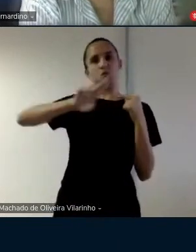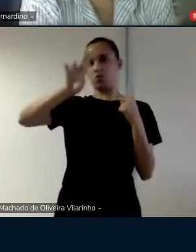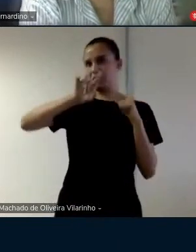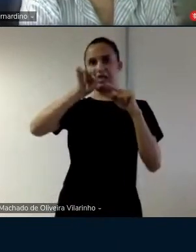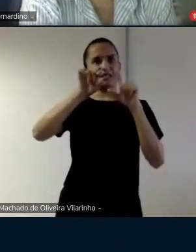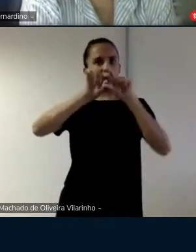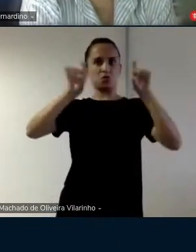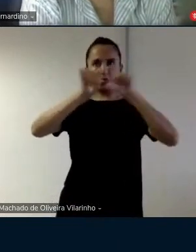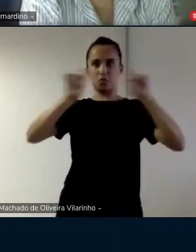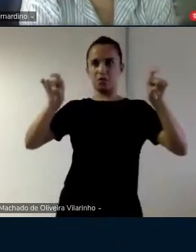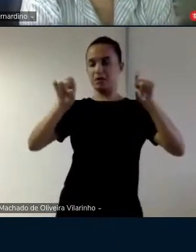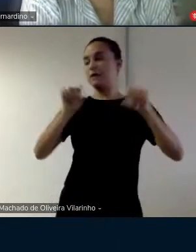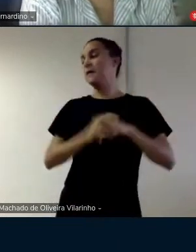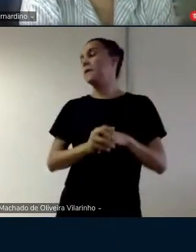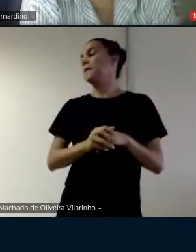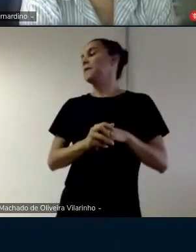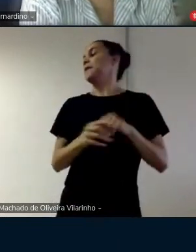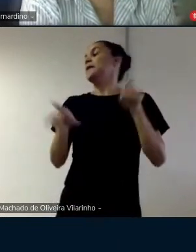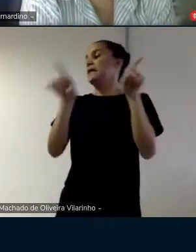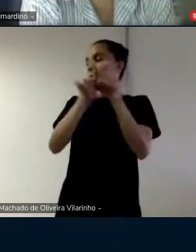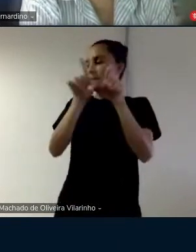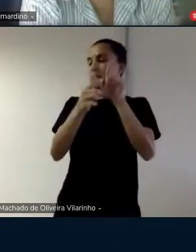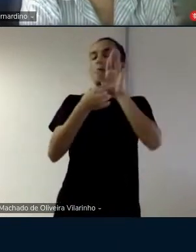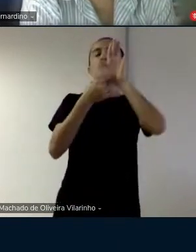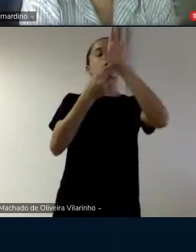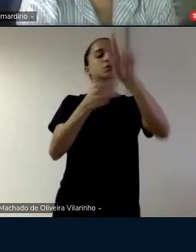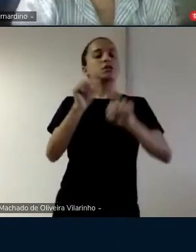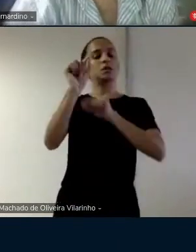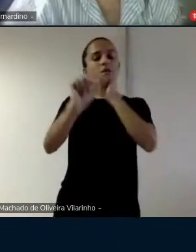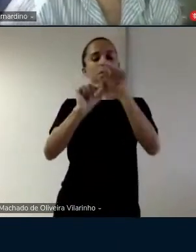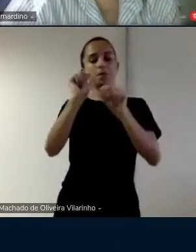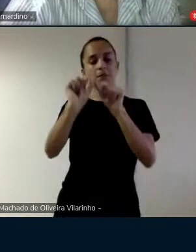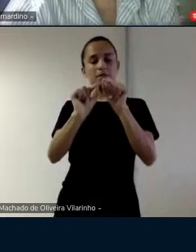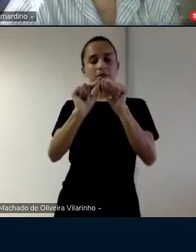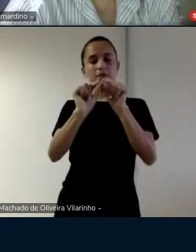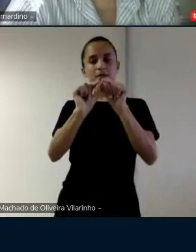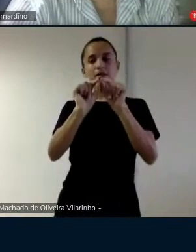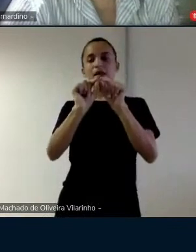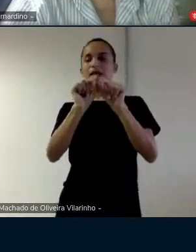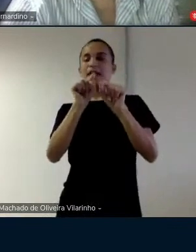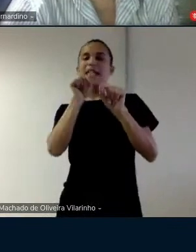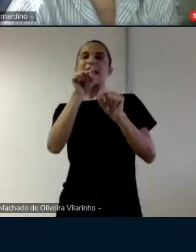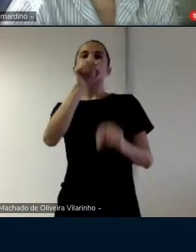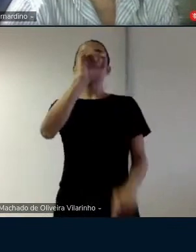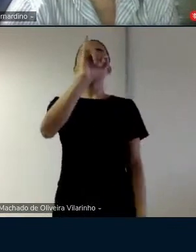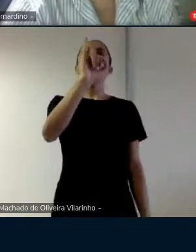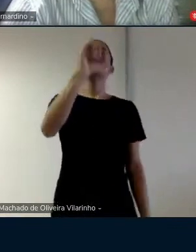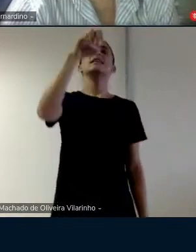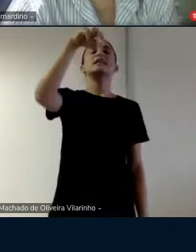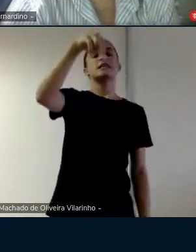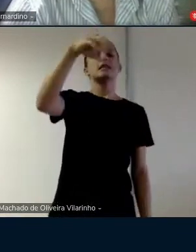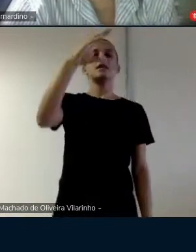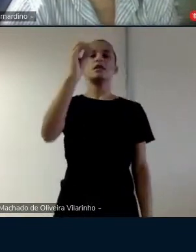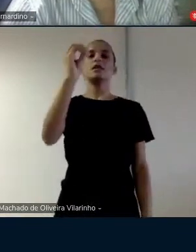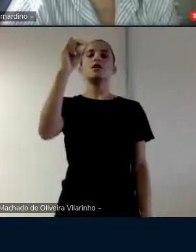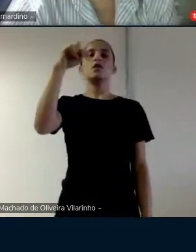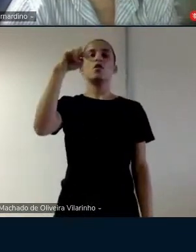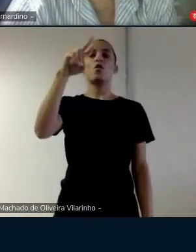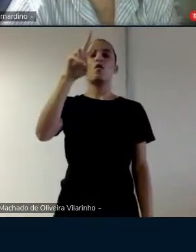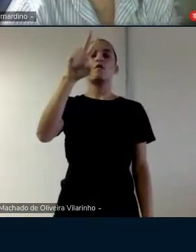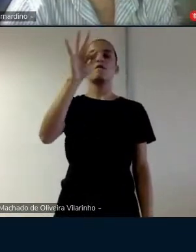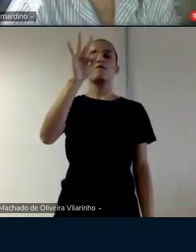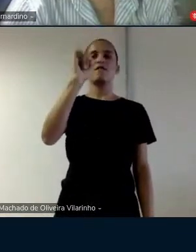mostrar também eu acho que vale a pena mostrar que você não tem esse inconfiável incompreensível